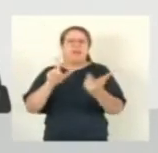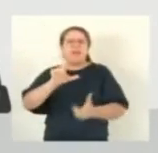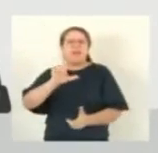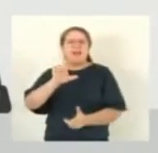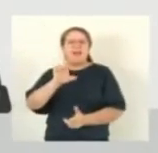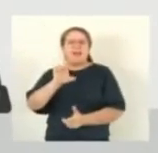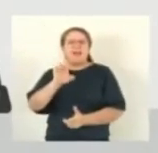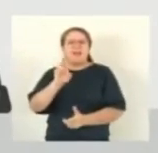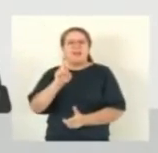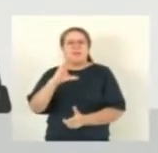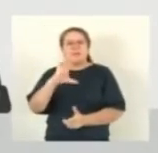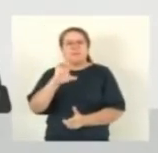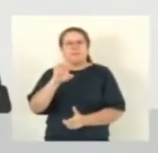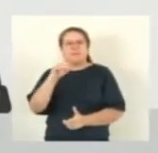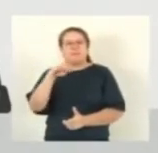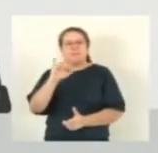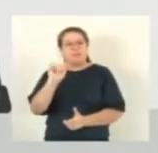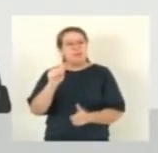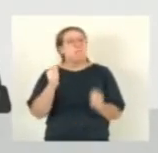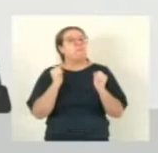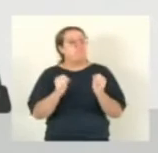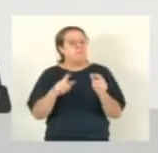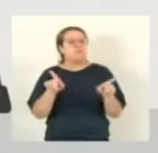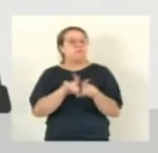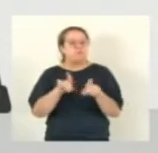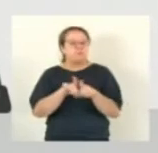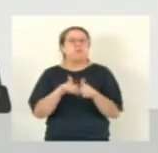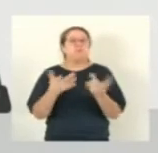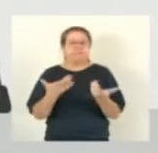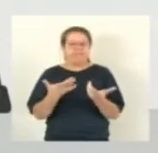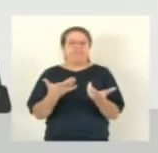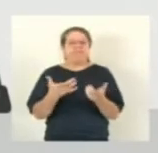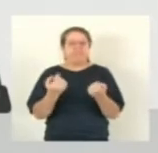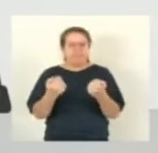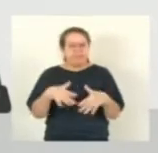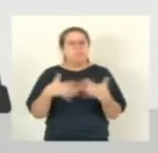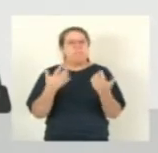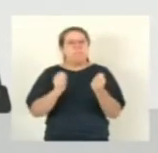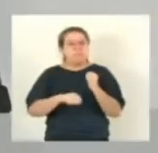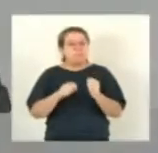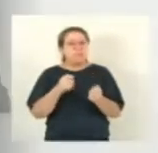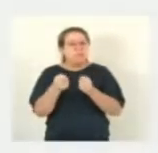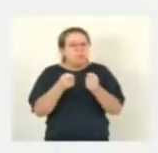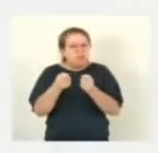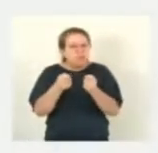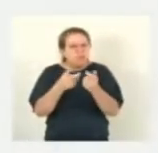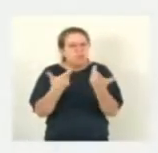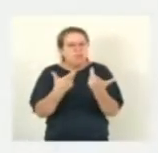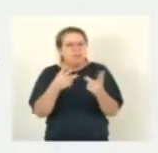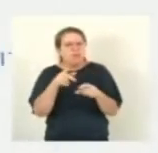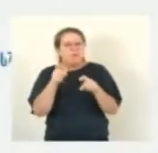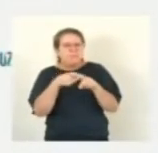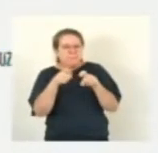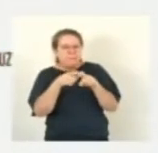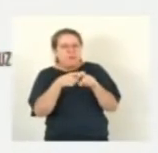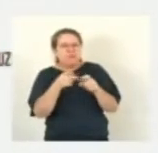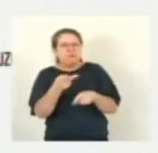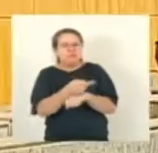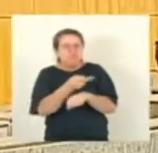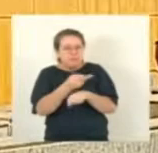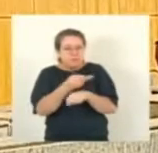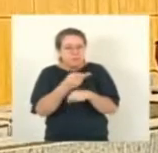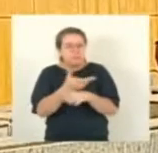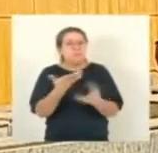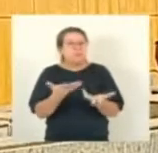Consulte um médico. Com tratamento adequado, a policitemia pode ser mantida sob controle. Com tratamento